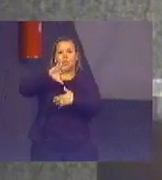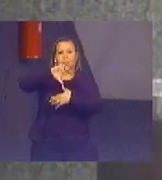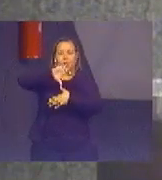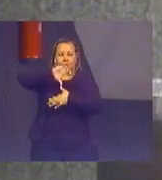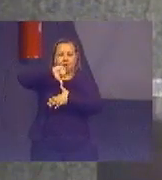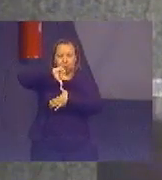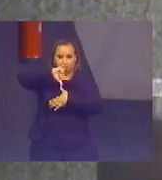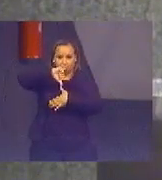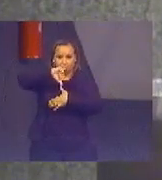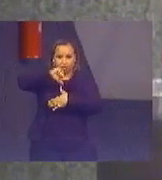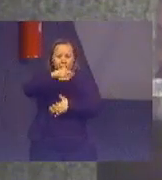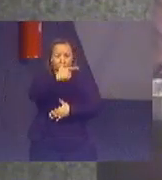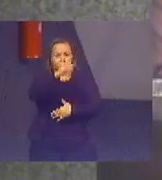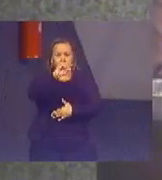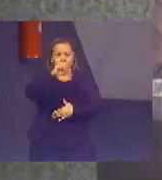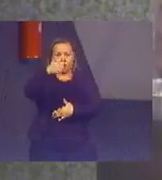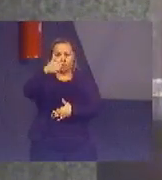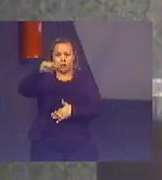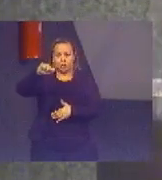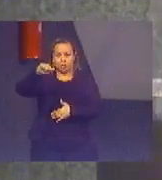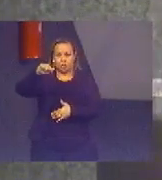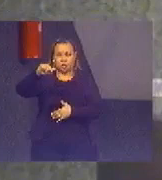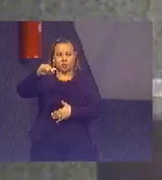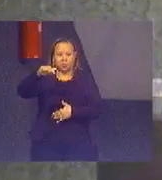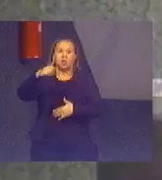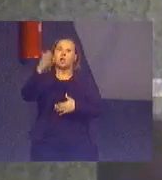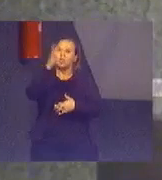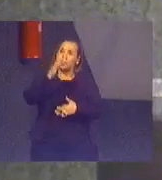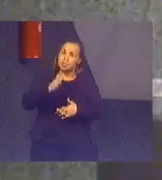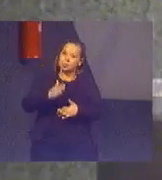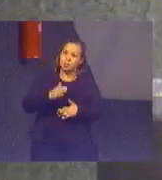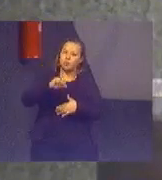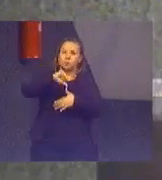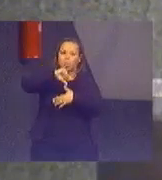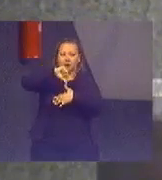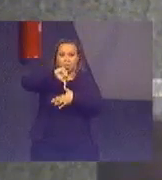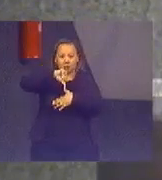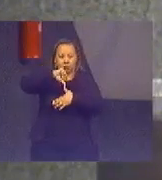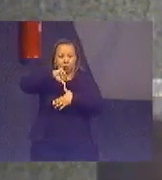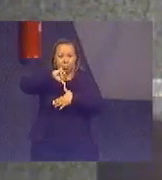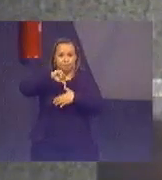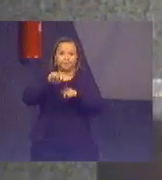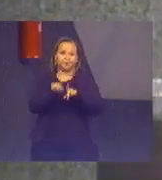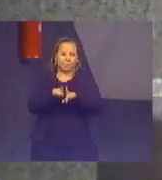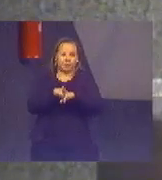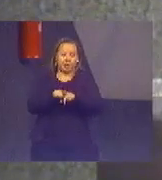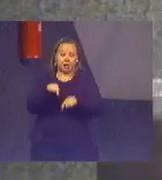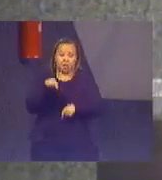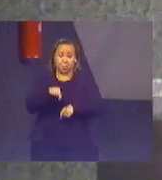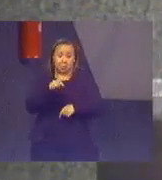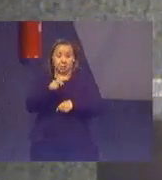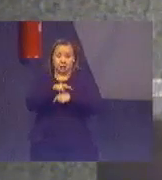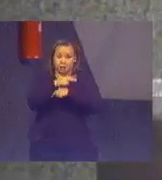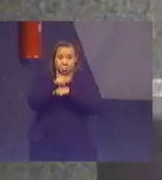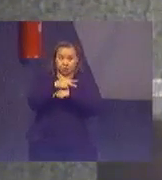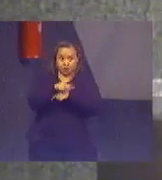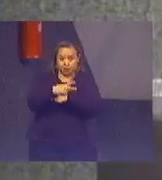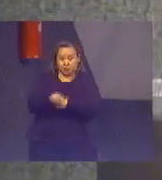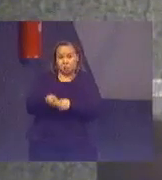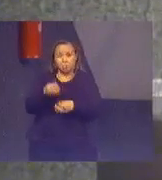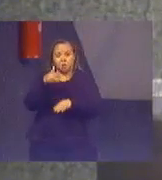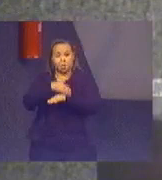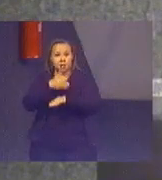2017, o Brasil e a América Latina. Nessa auditoria coordenada, participaram 12